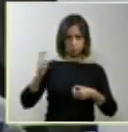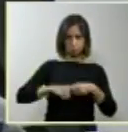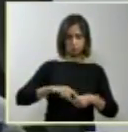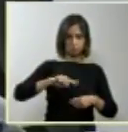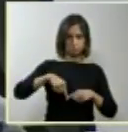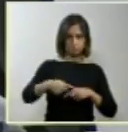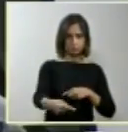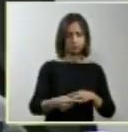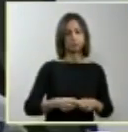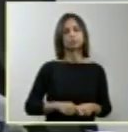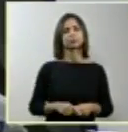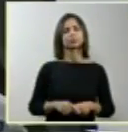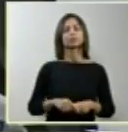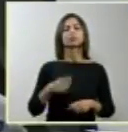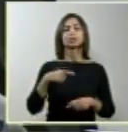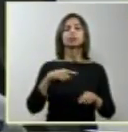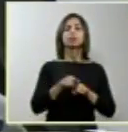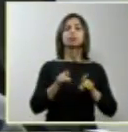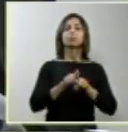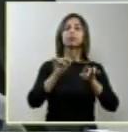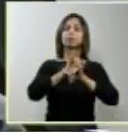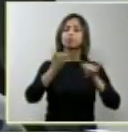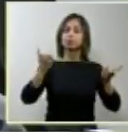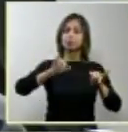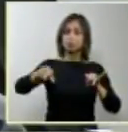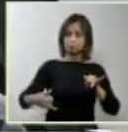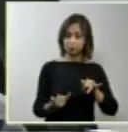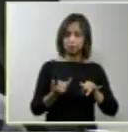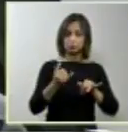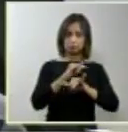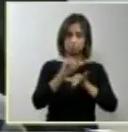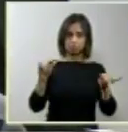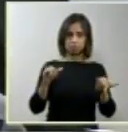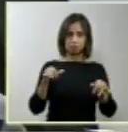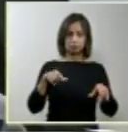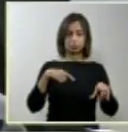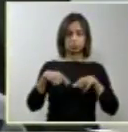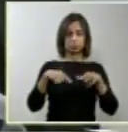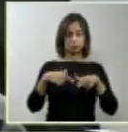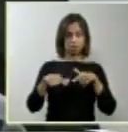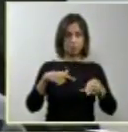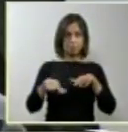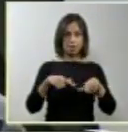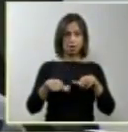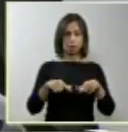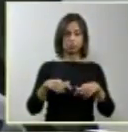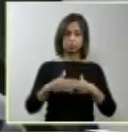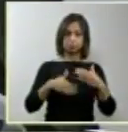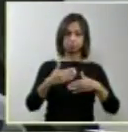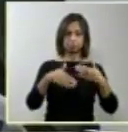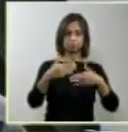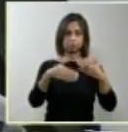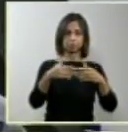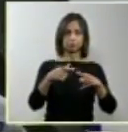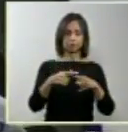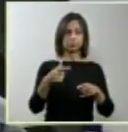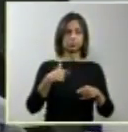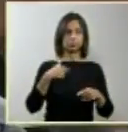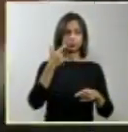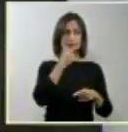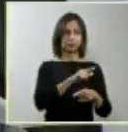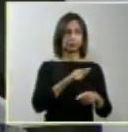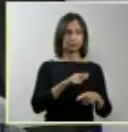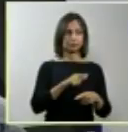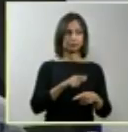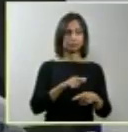seguir. E informo que os trabalhos desenvolvidos estão ganhando como